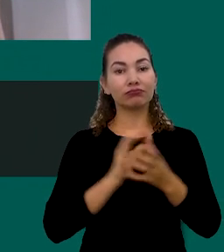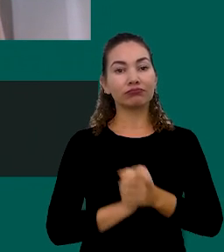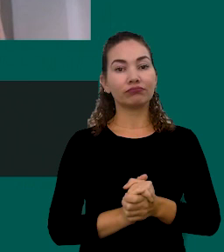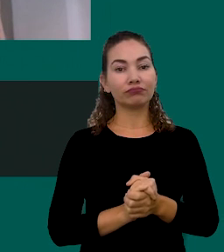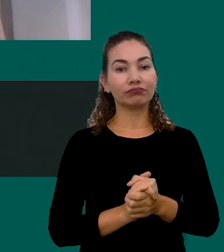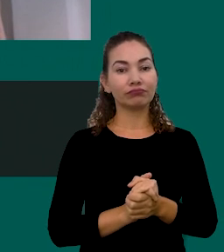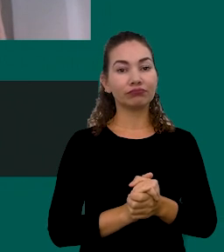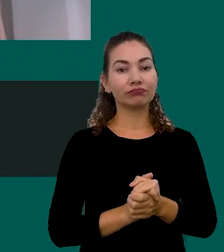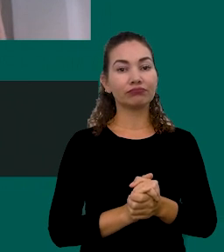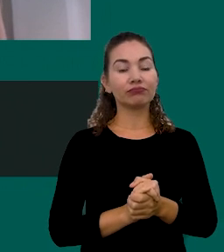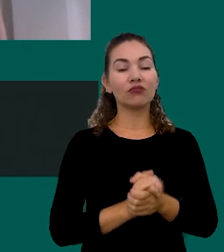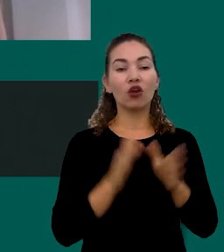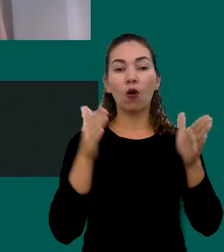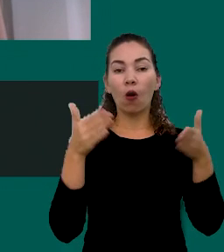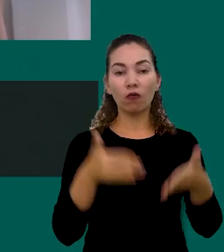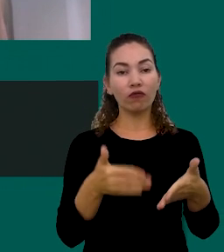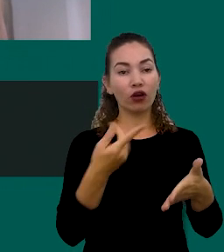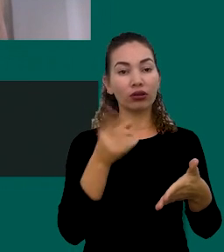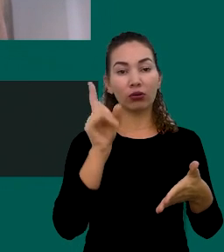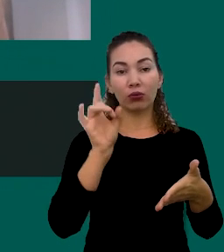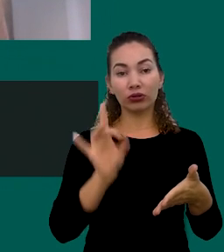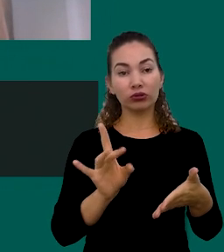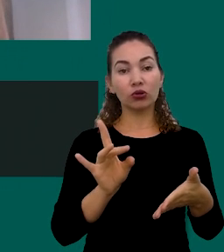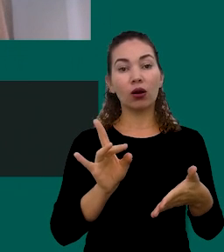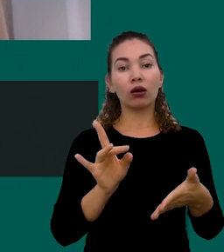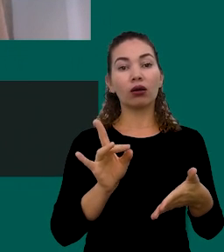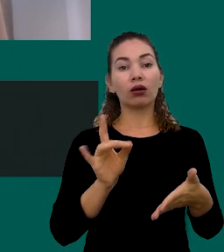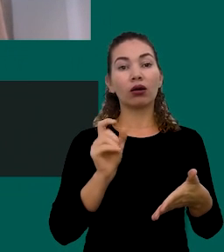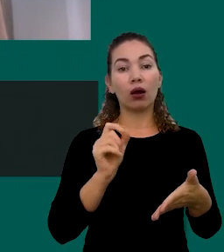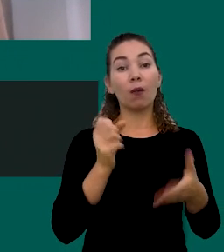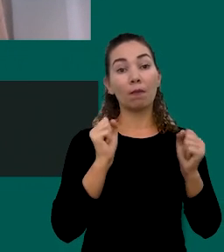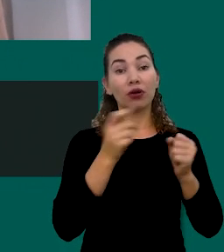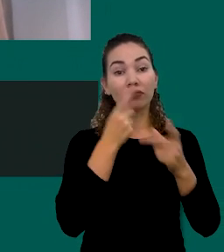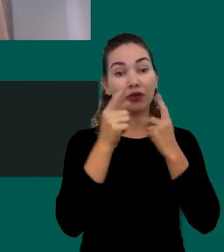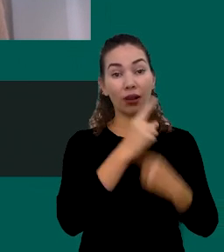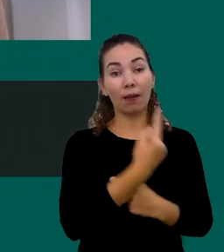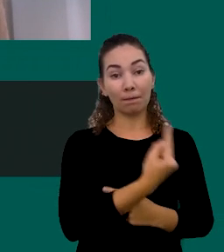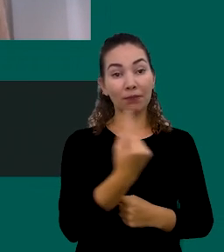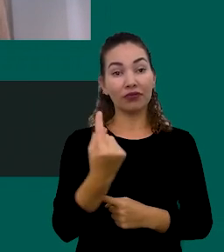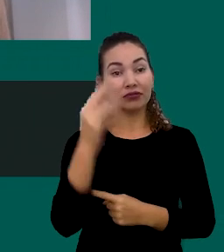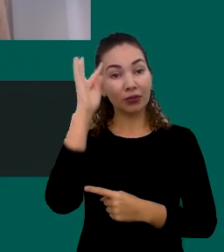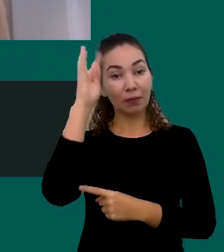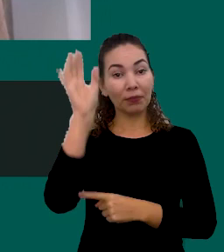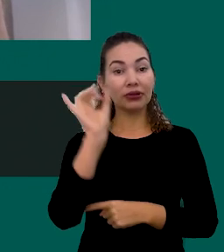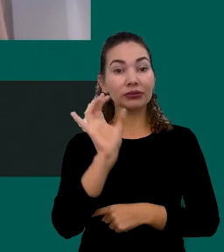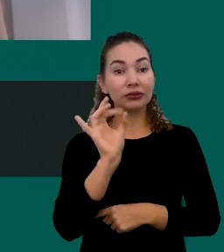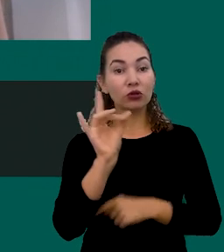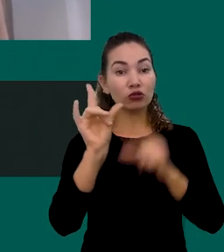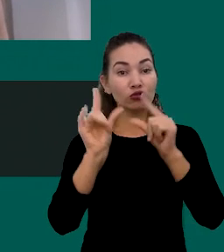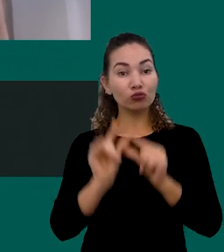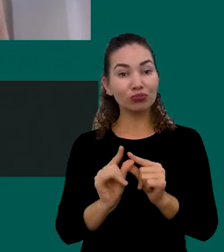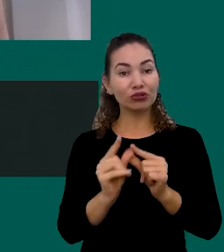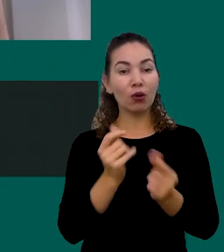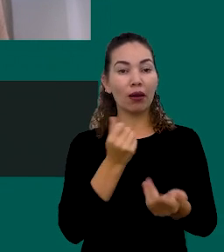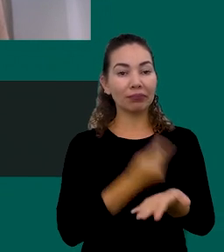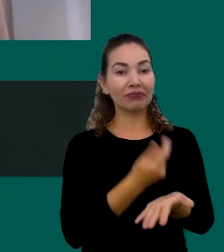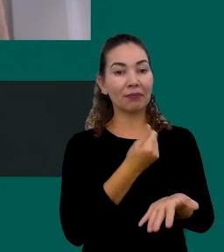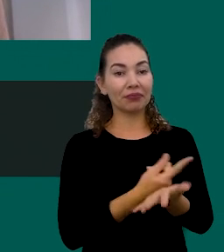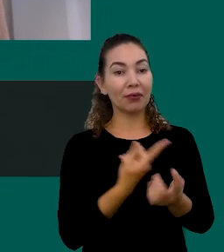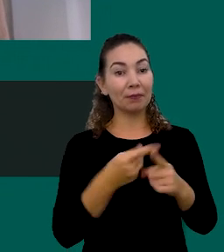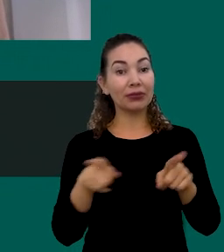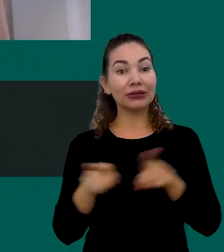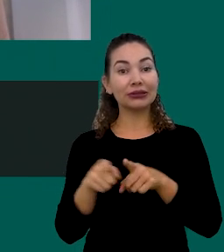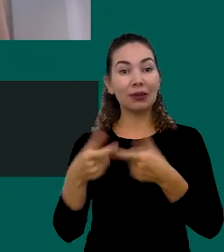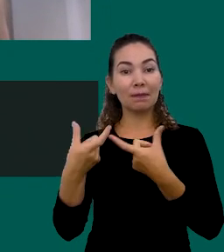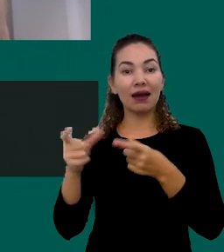Não Se Restringe E Na maioria Das Vezes Eu posso Dizer Isso Para Você A Pensar Em Reduzir Gastos Mas Também É